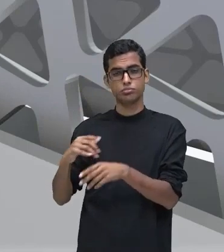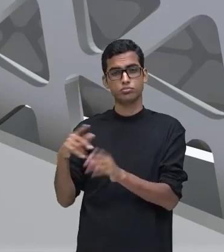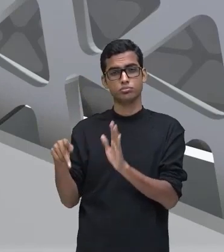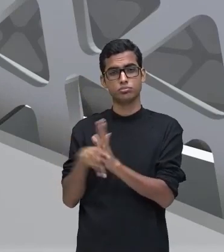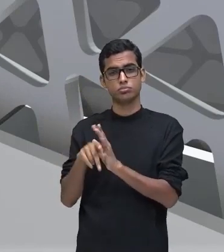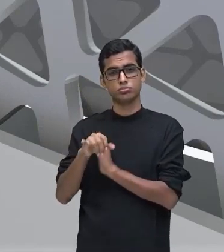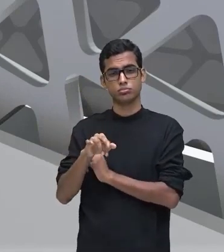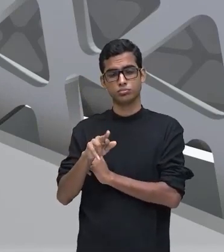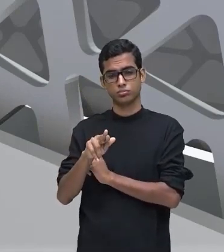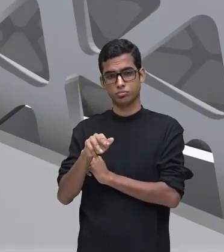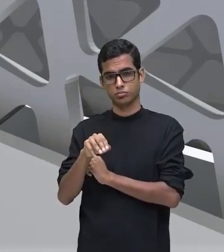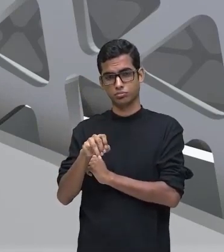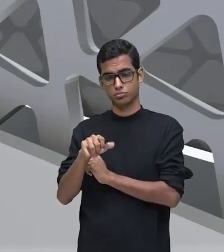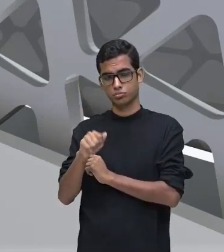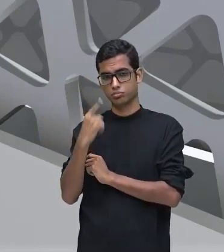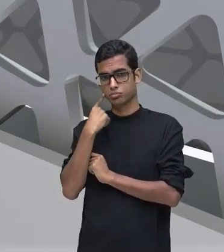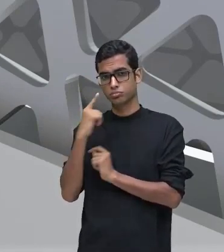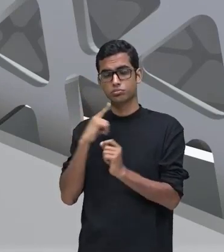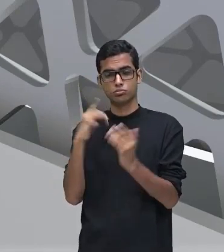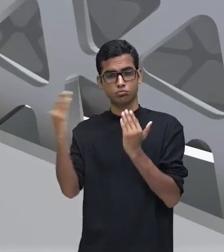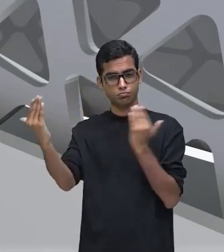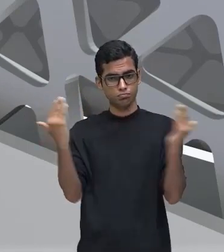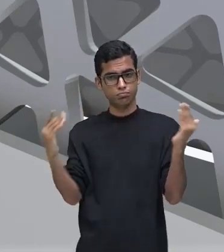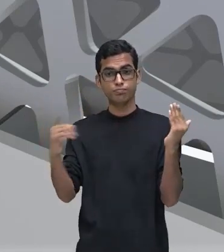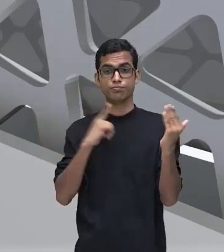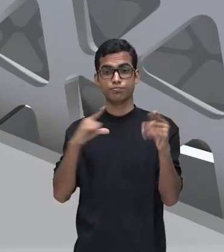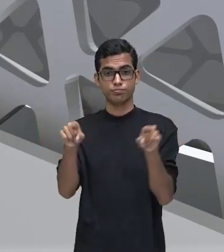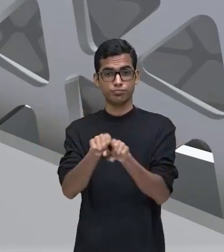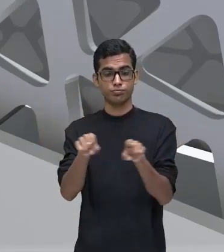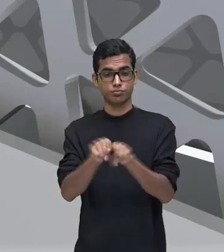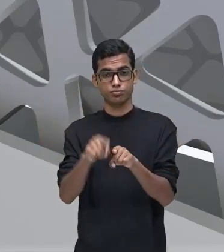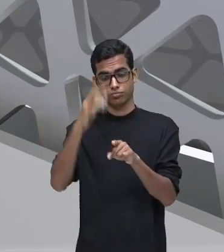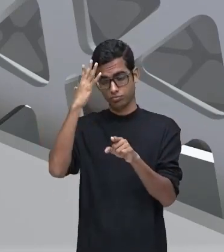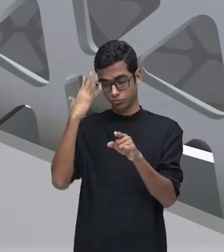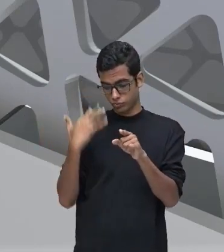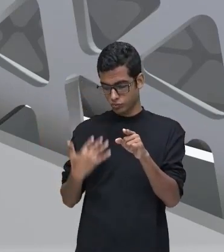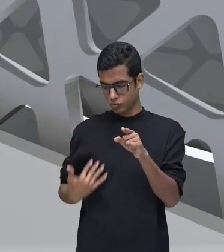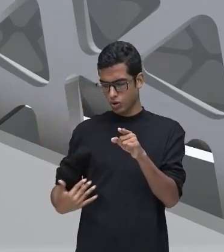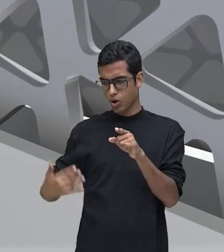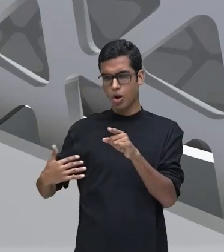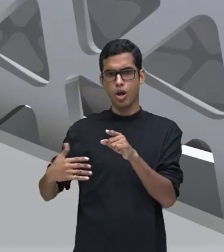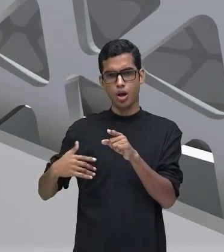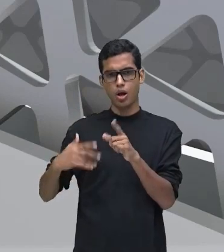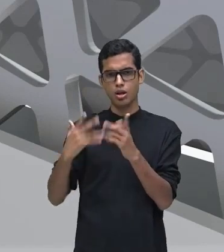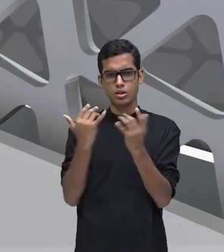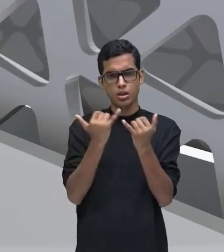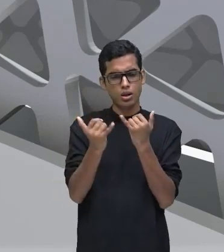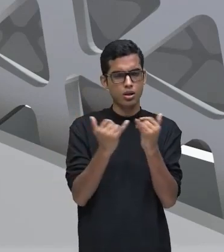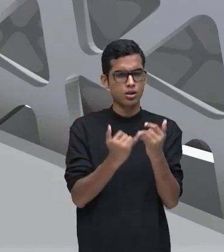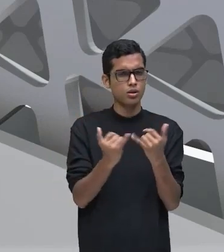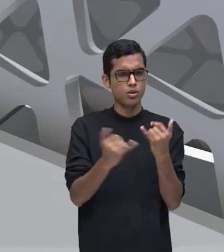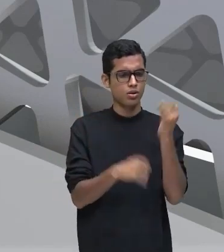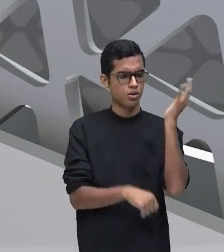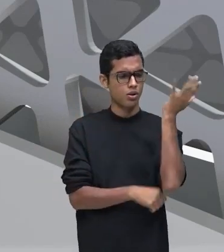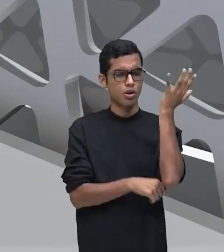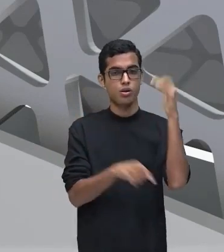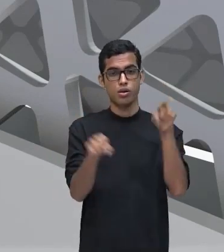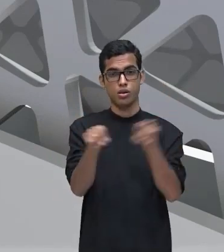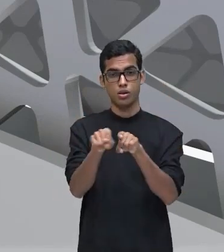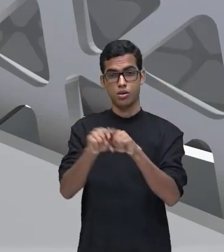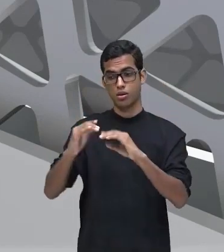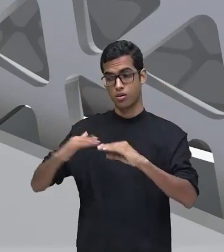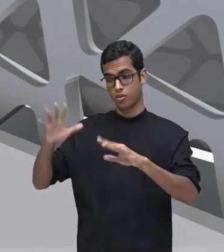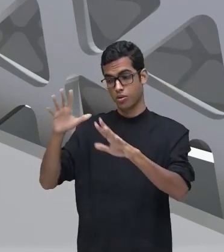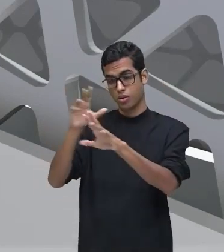vocês viram que na descrição subjetiva há uma comparação, que ele era longo como um talho de palmeira, era o mais escuro, mais